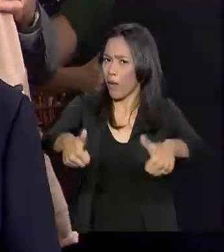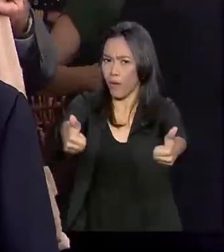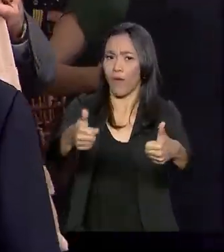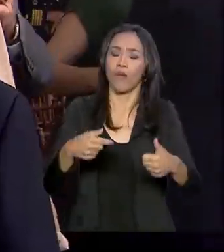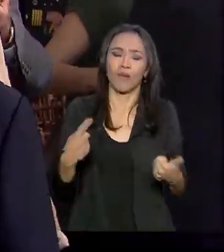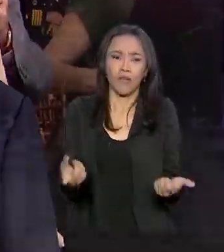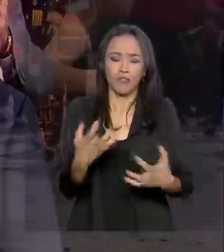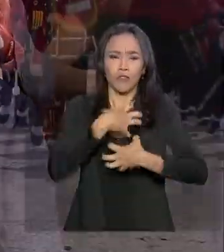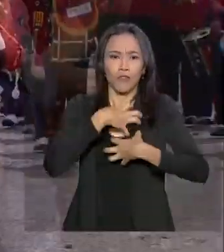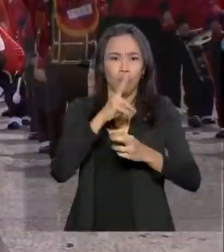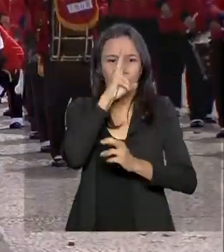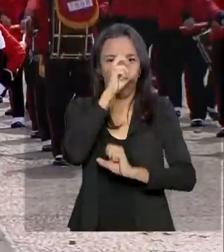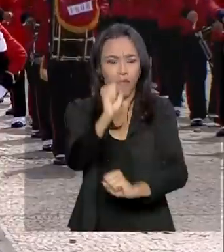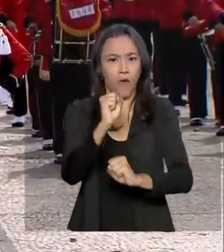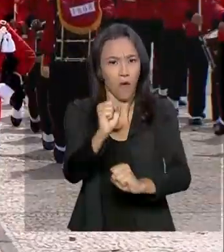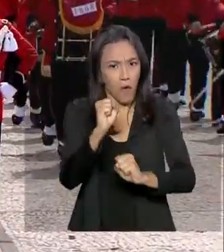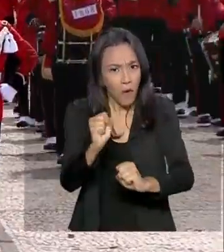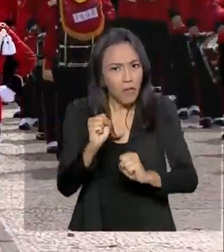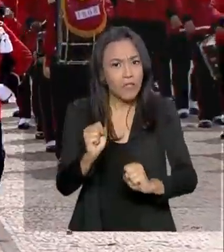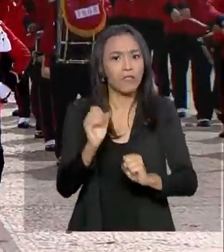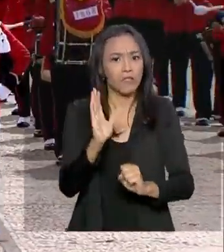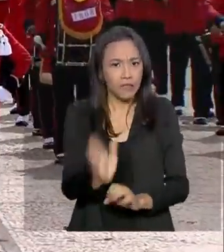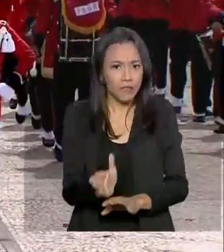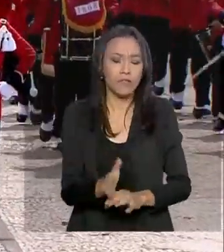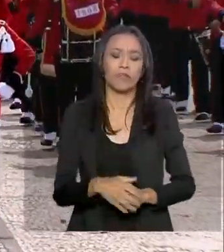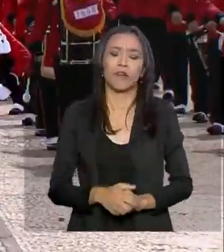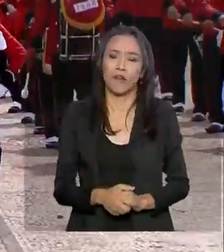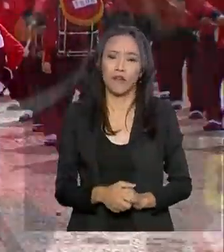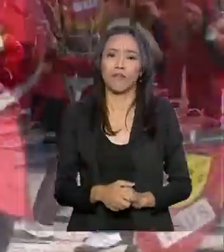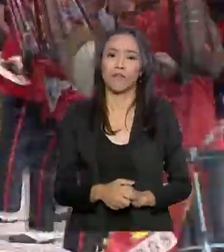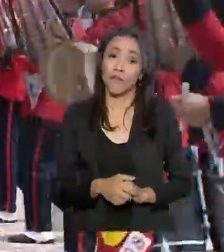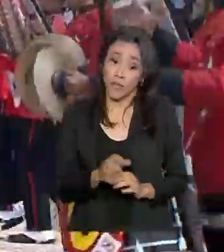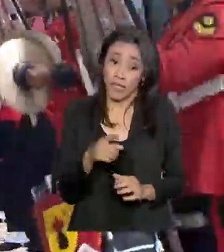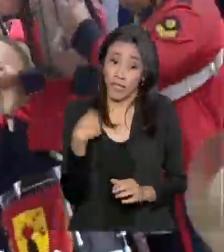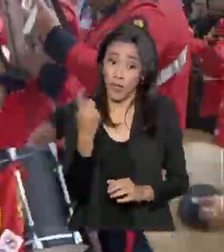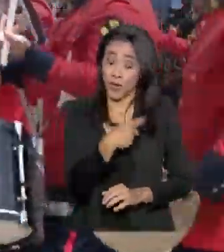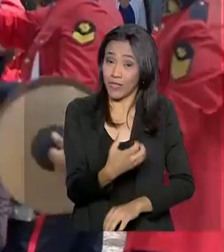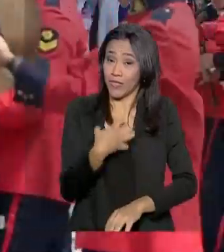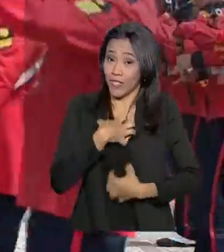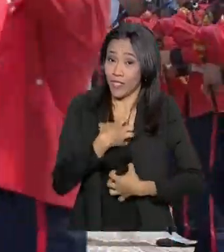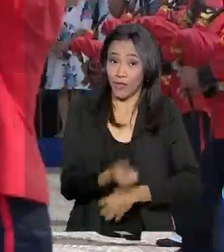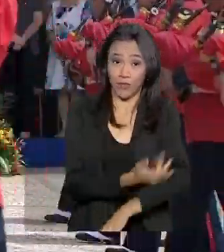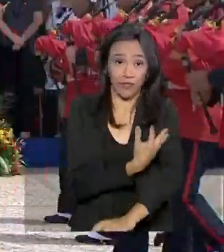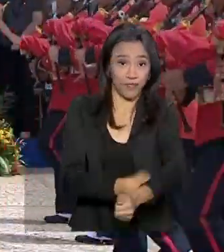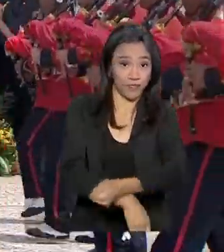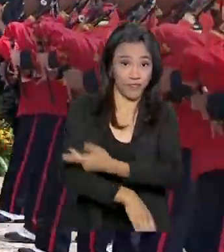momentos, apesar já com muita navegação, evidentemente que nós ficamos emocionados.